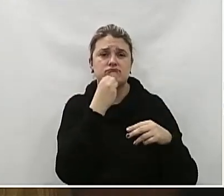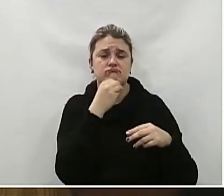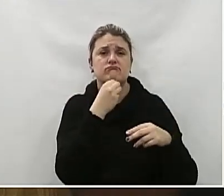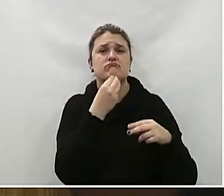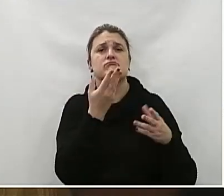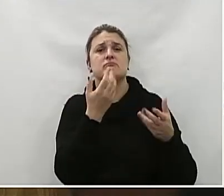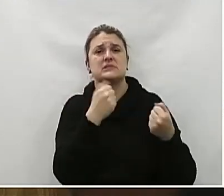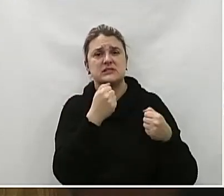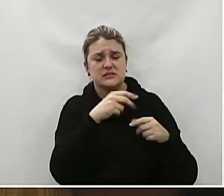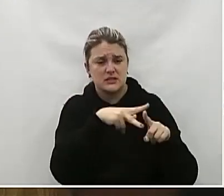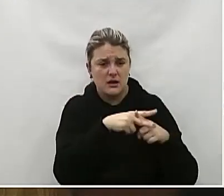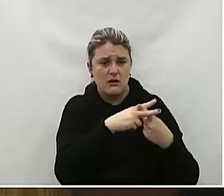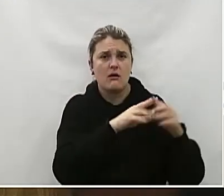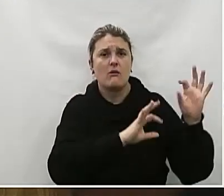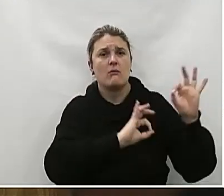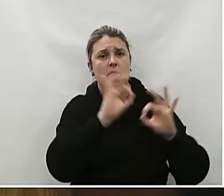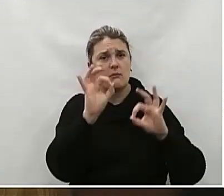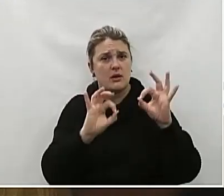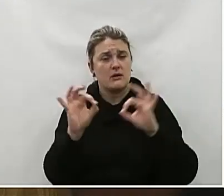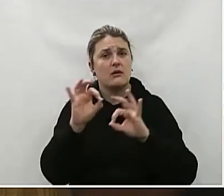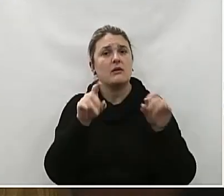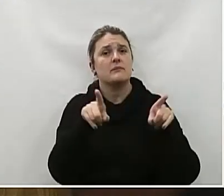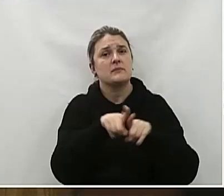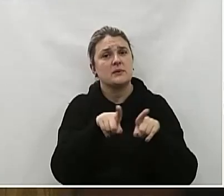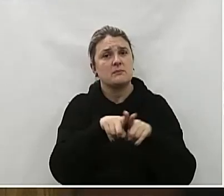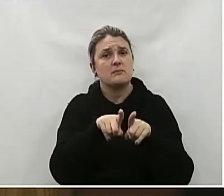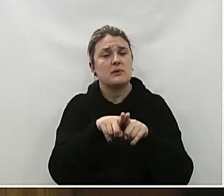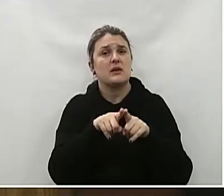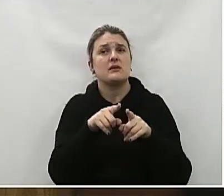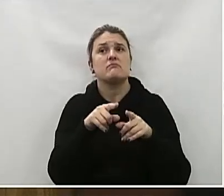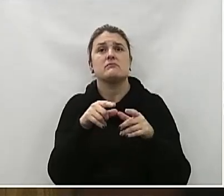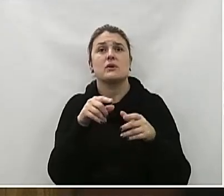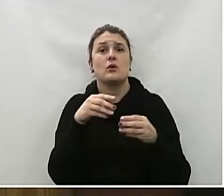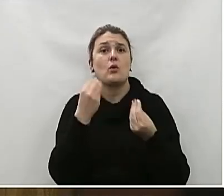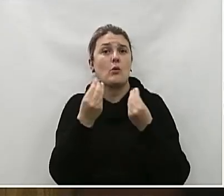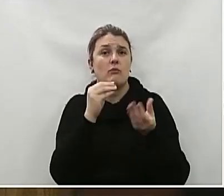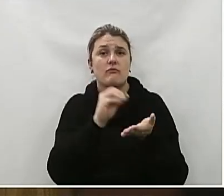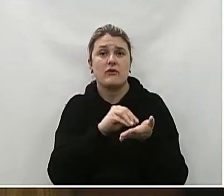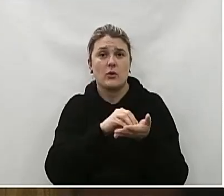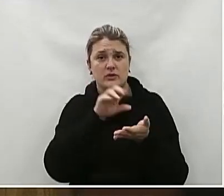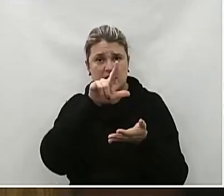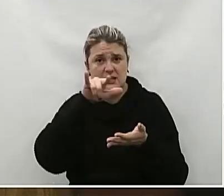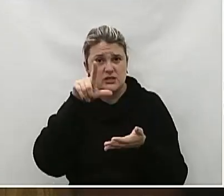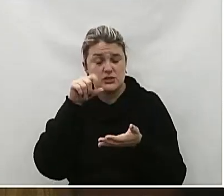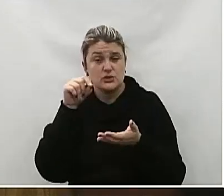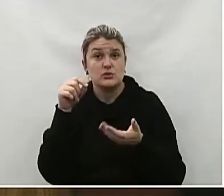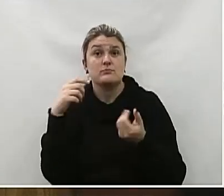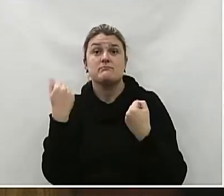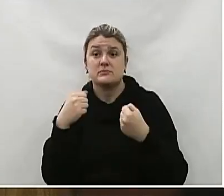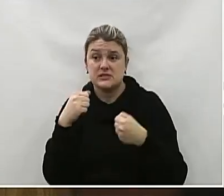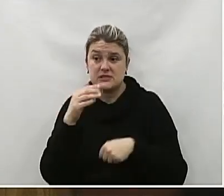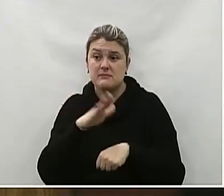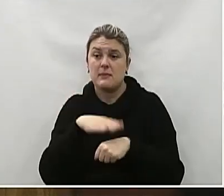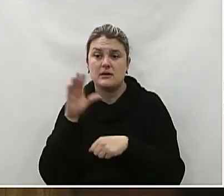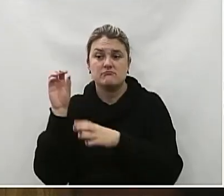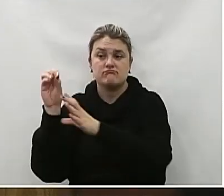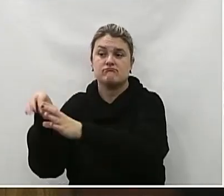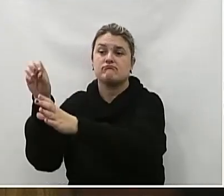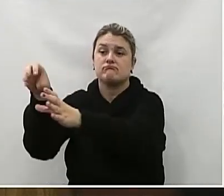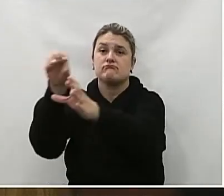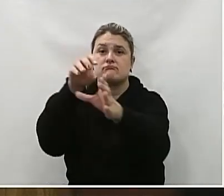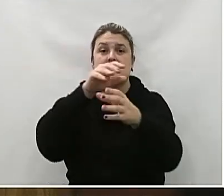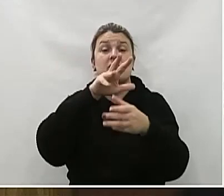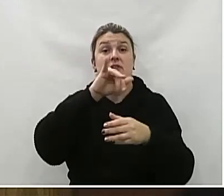Além de contribuir para a inadequada disposição de resíduos A instalação de um número suficiente de lixeiras Propicia um